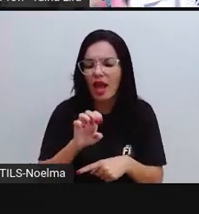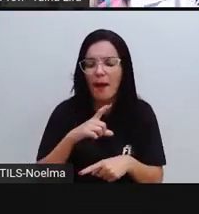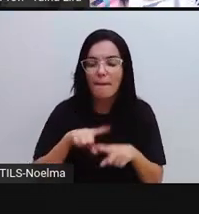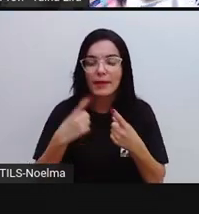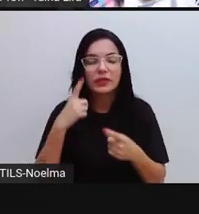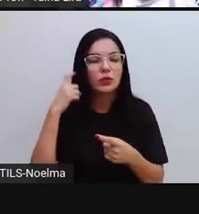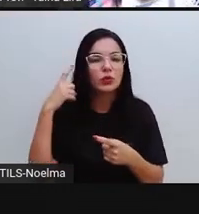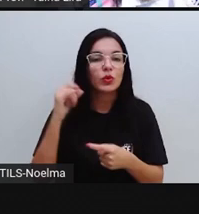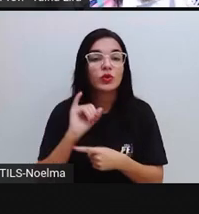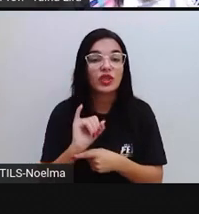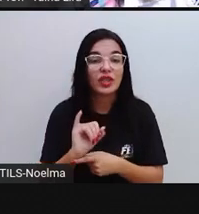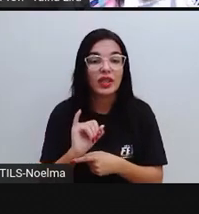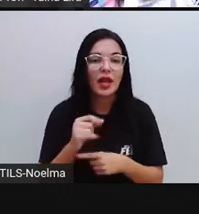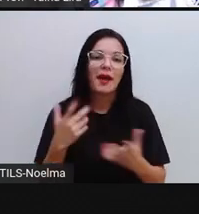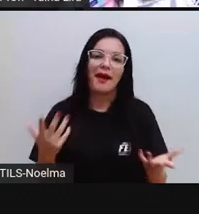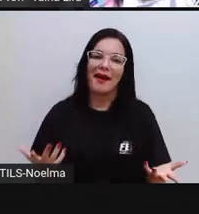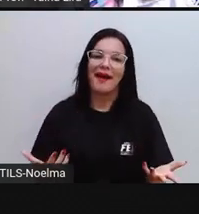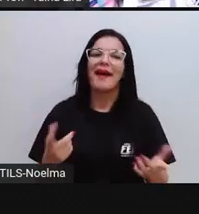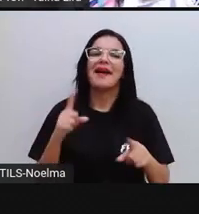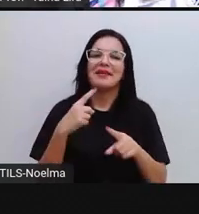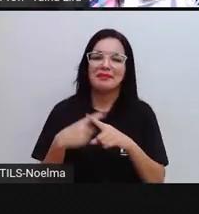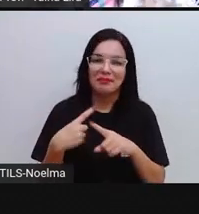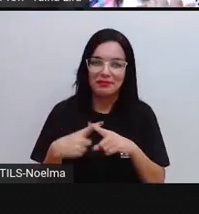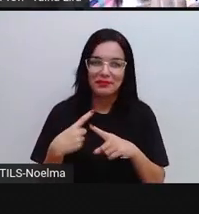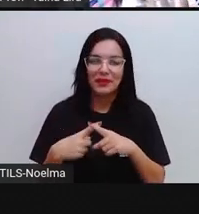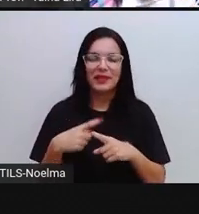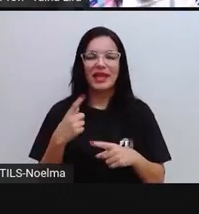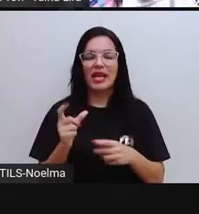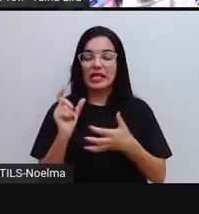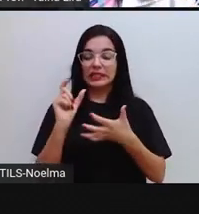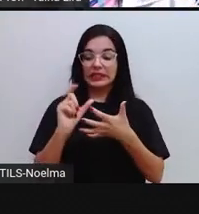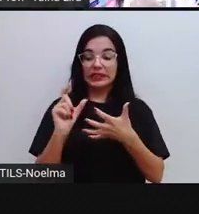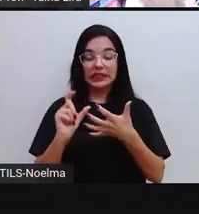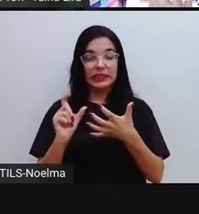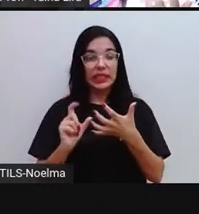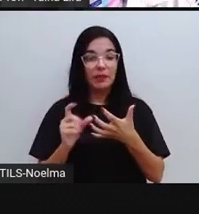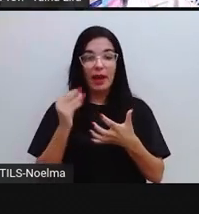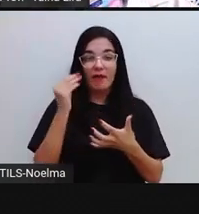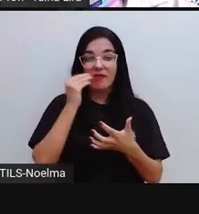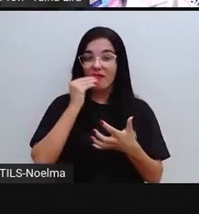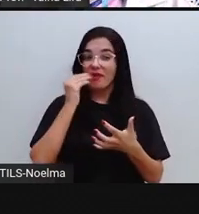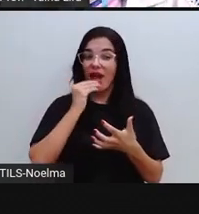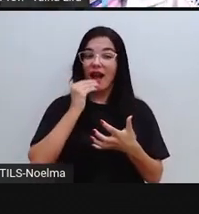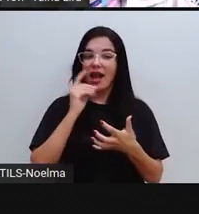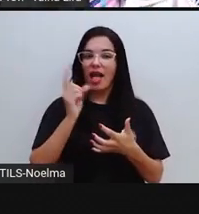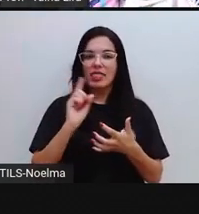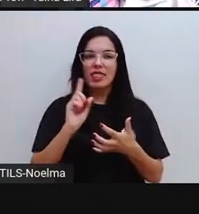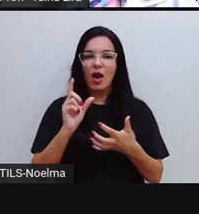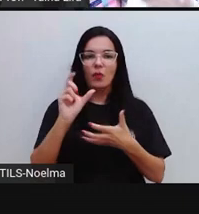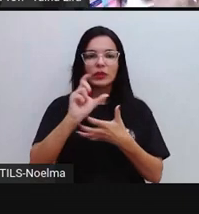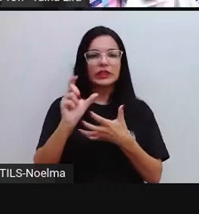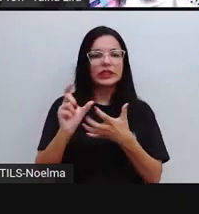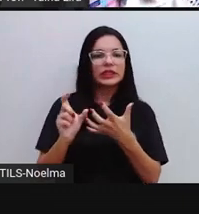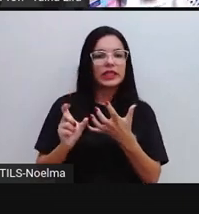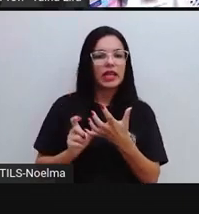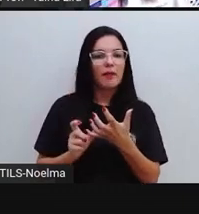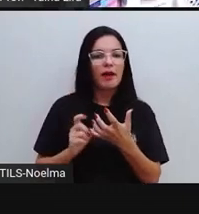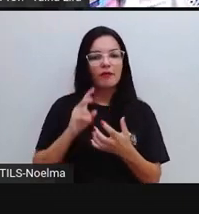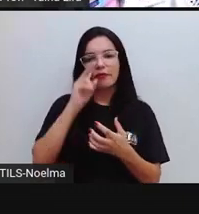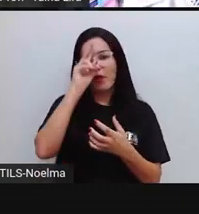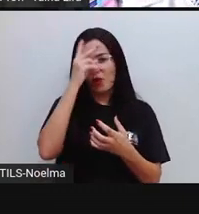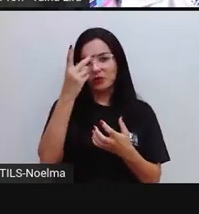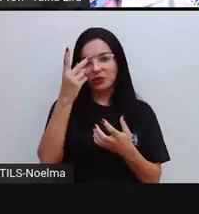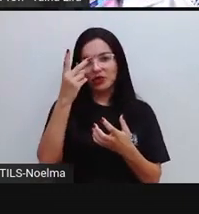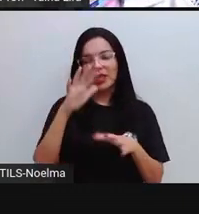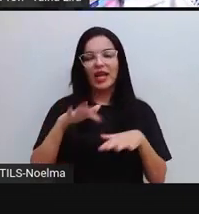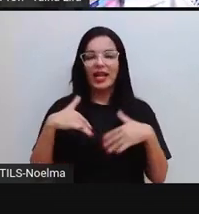Muito bem, porque, ó, essa sílaba é uma sílaba fraca, não é uma sílaba forte, certo? Então, nós utilizamos o E. Se